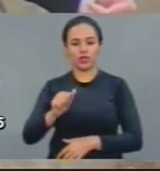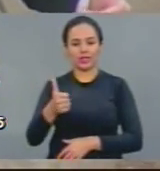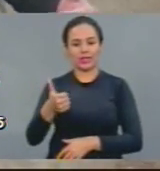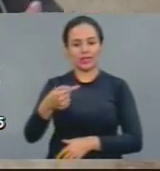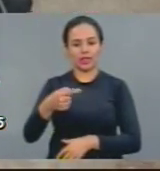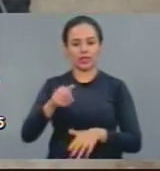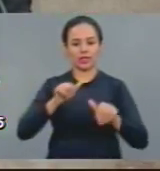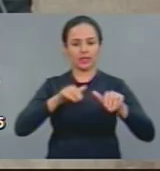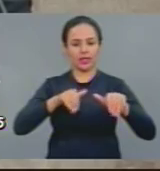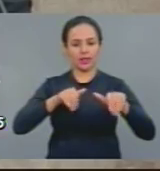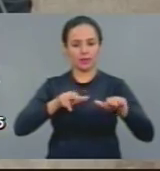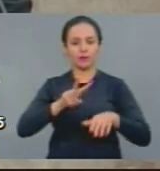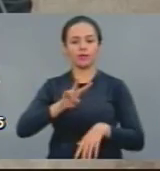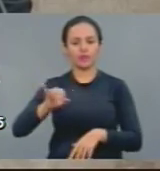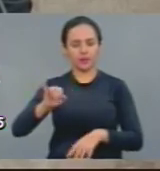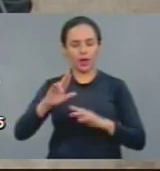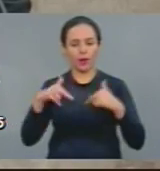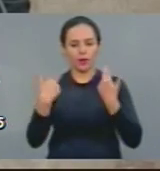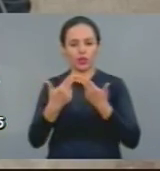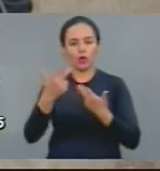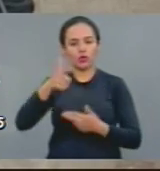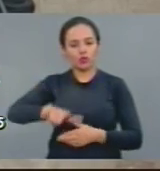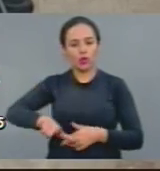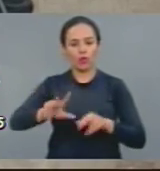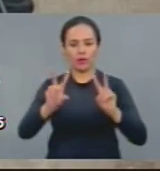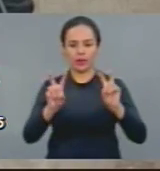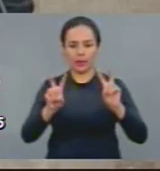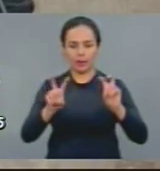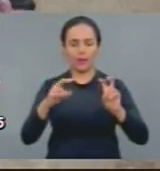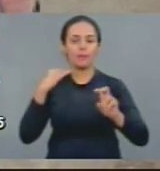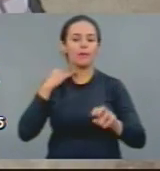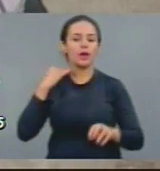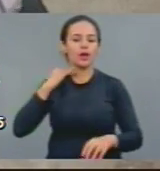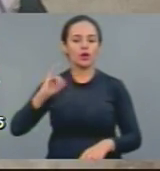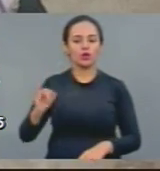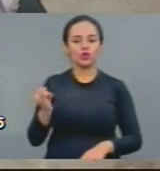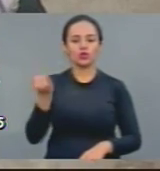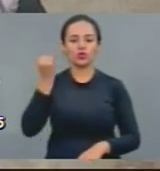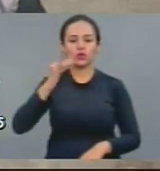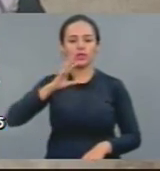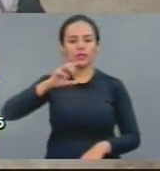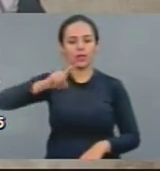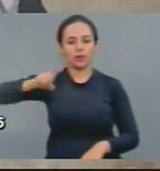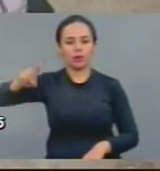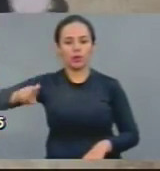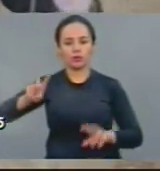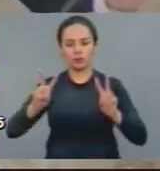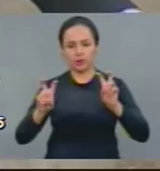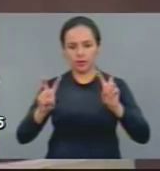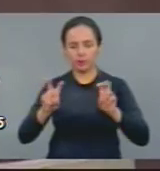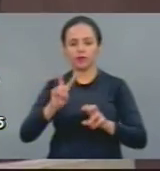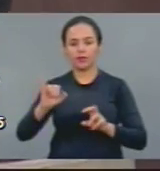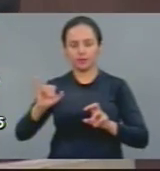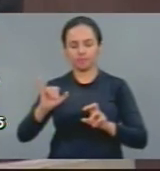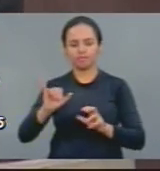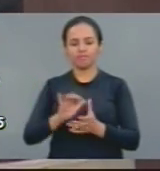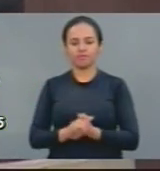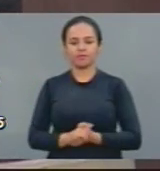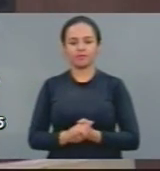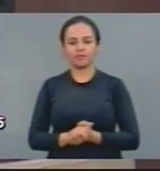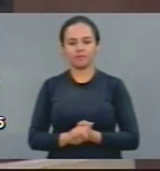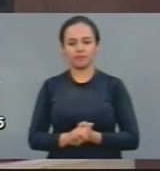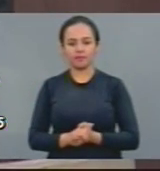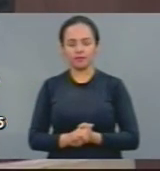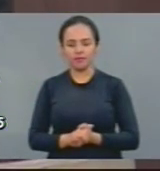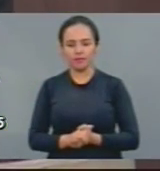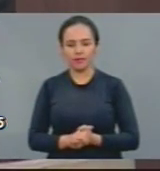setembro. Mas é um assunto realmente que merece atenção e parabenizo a Exª por trazer novamente esse tema à tribuna. Eu tenho falado muito, eu